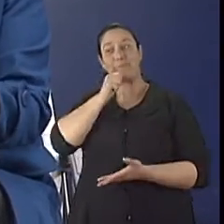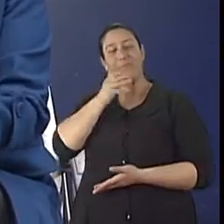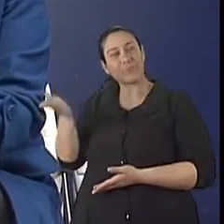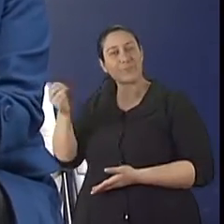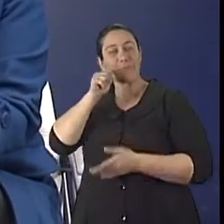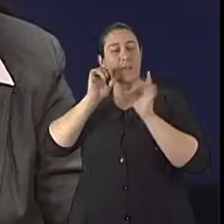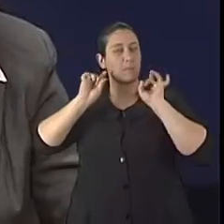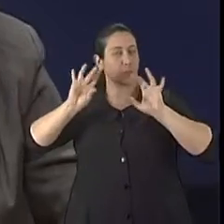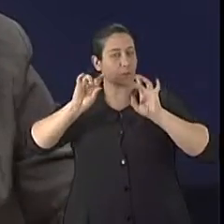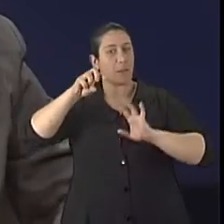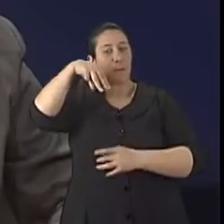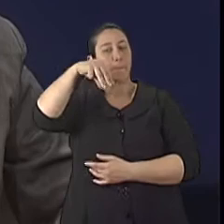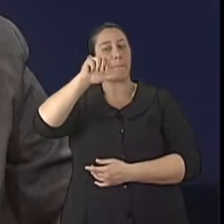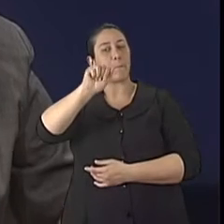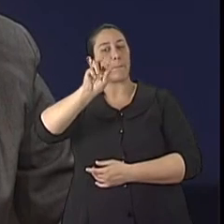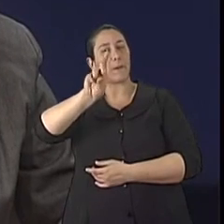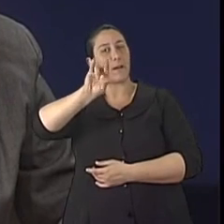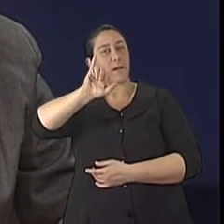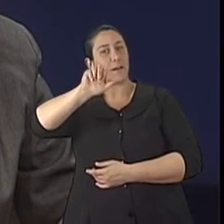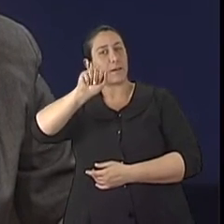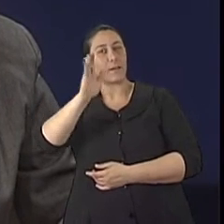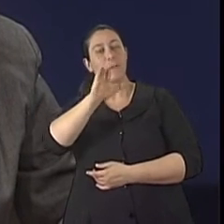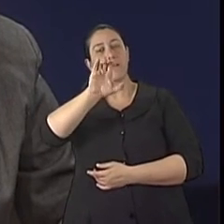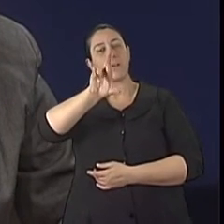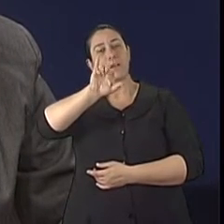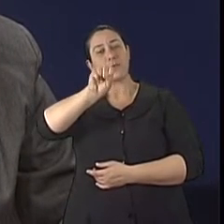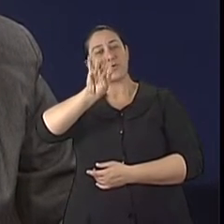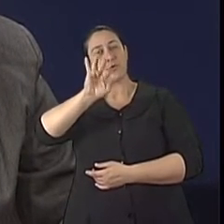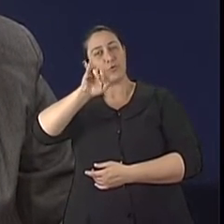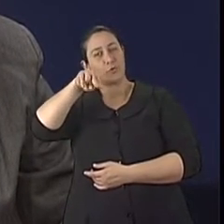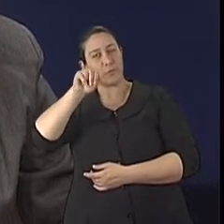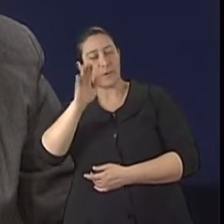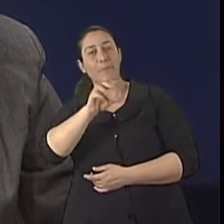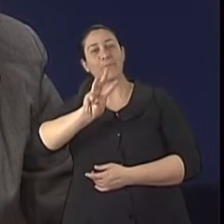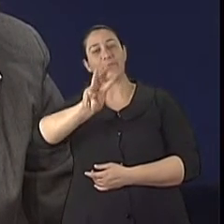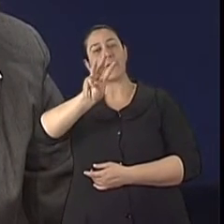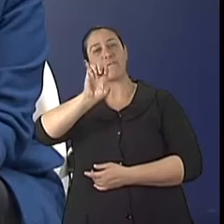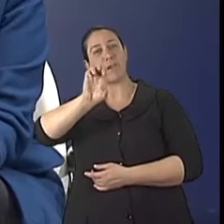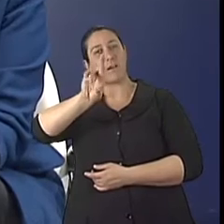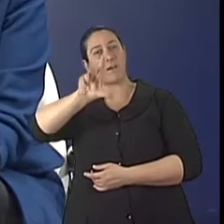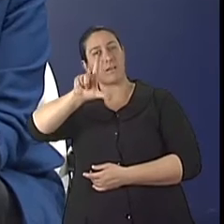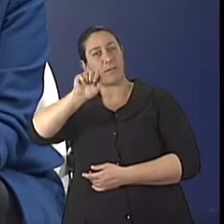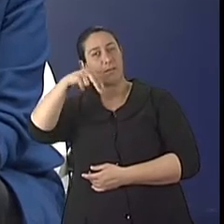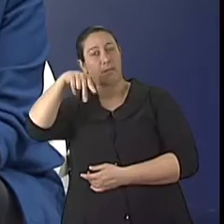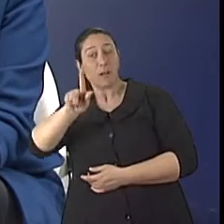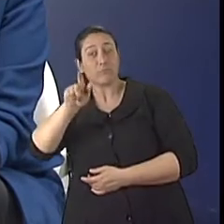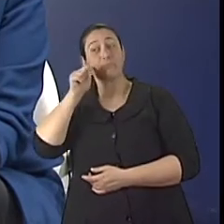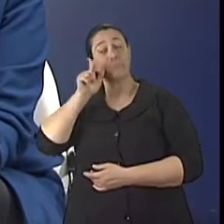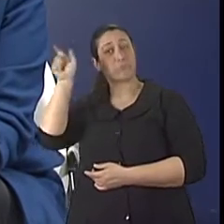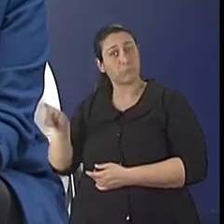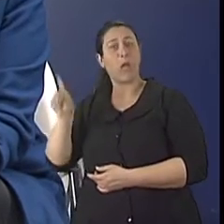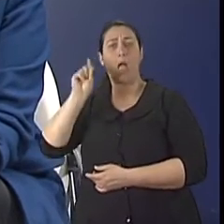especialista Maria Cristina Verlang, professora da Faculdade de Farmácia da Pontifícia Universidade Católica do Rio Grande do Sul,